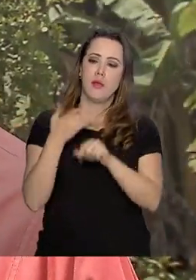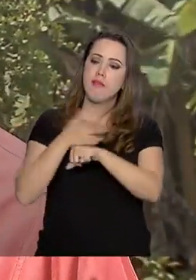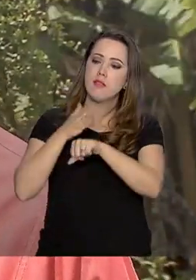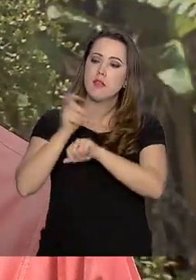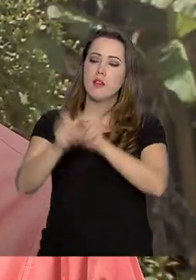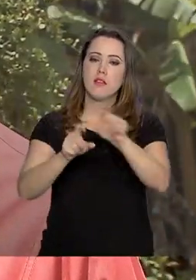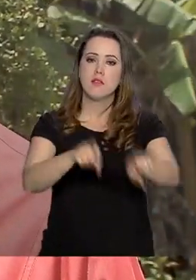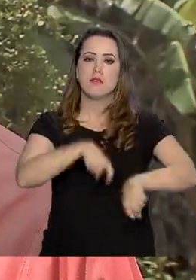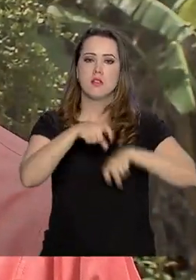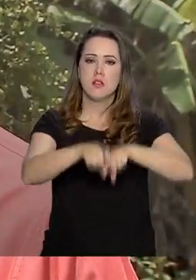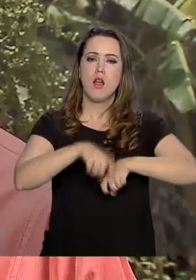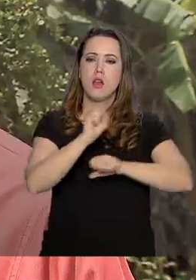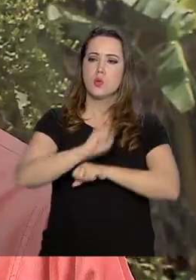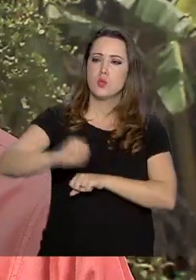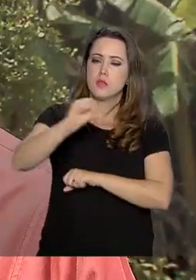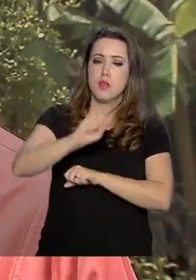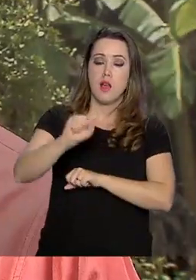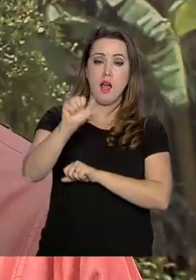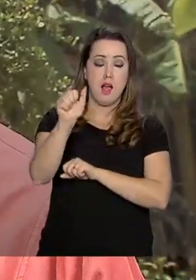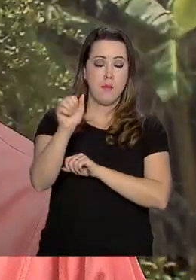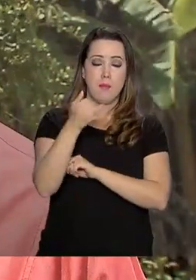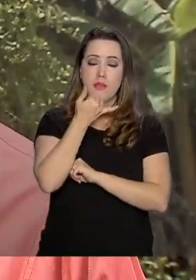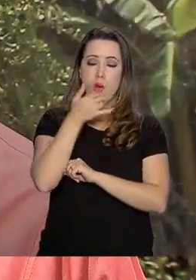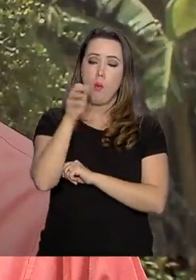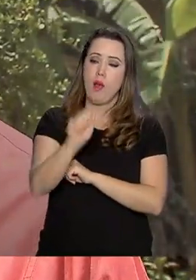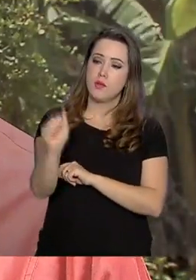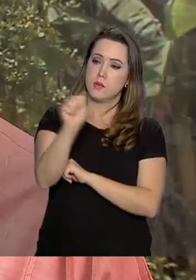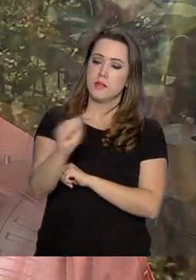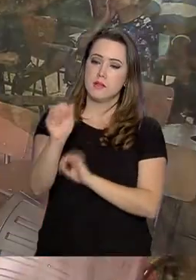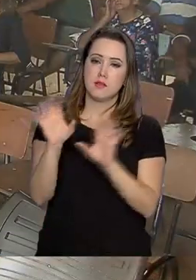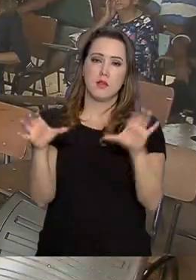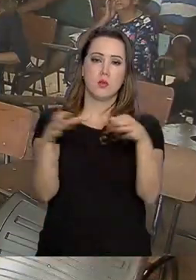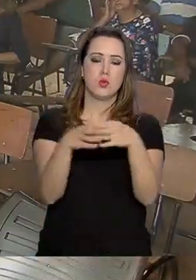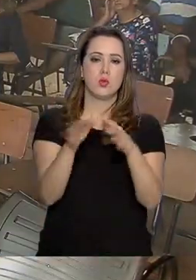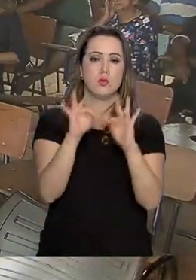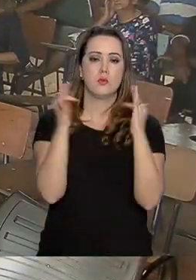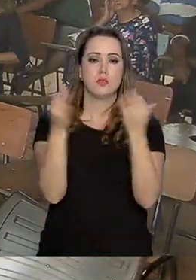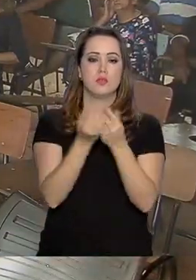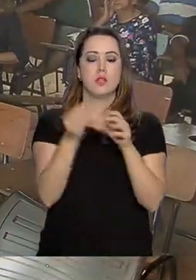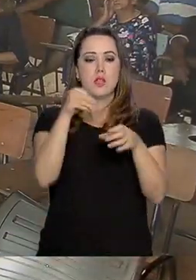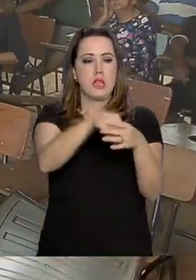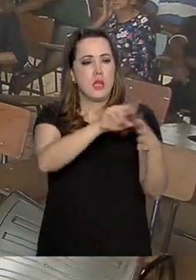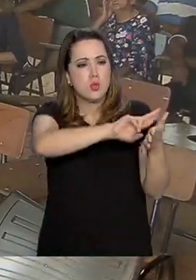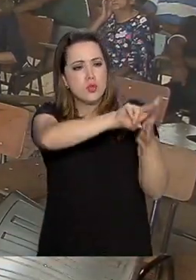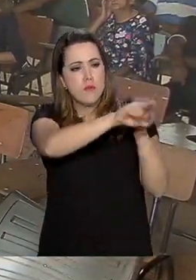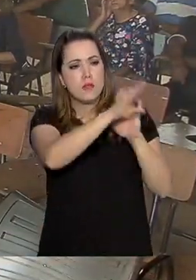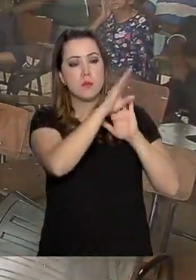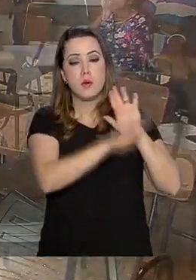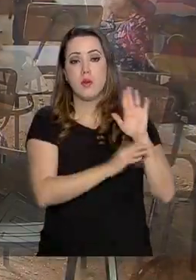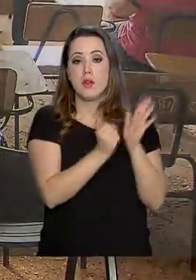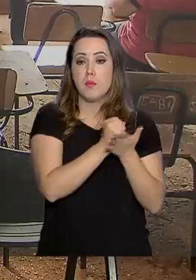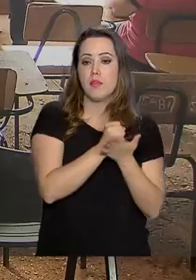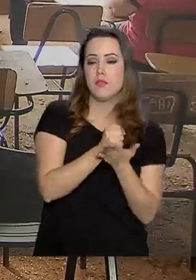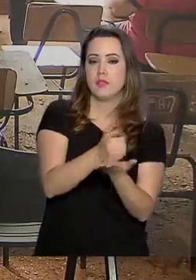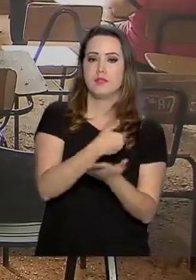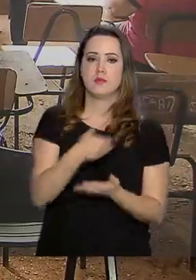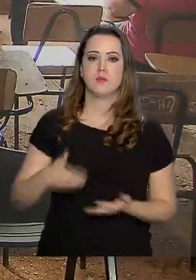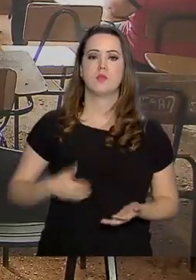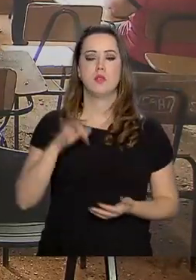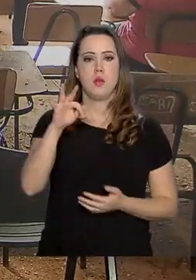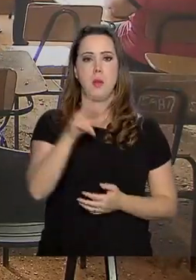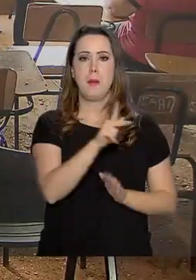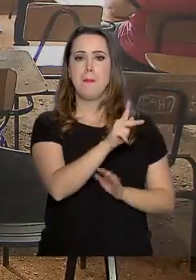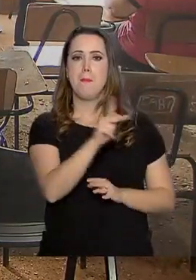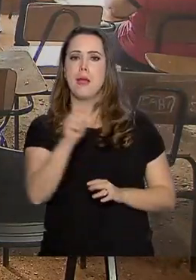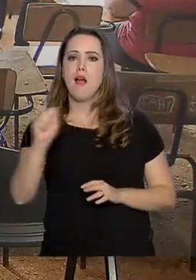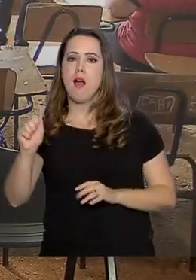entidades, associações cooperativas de agricultores familiares, dentro dos vários programas que o governo federal tem. Seja o